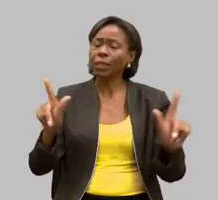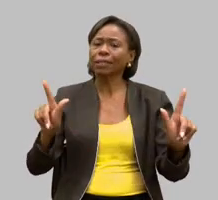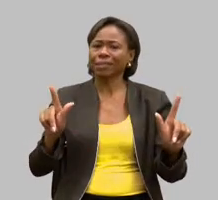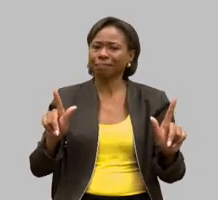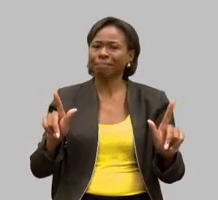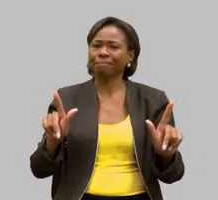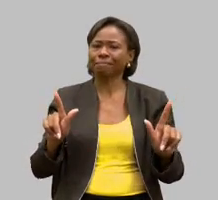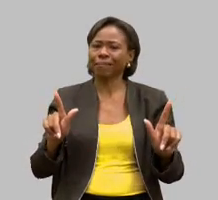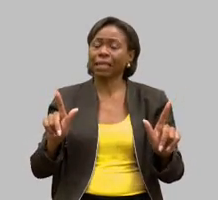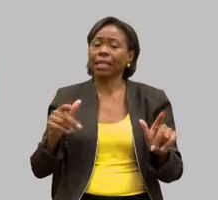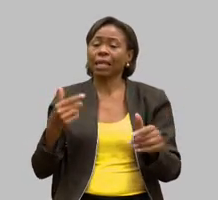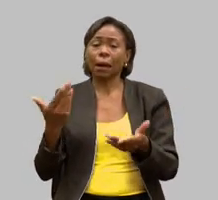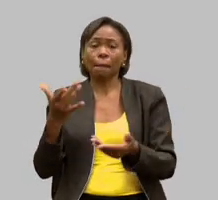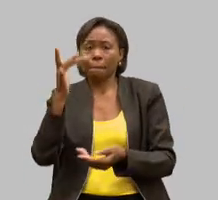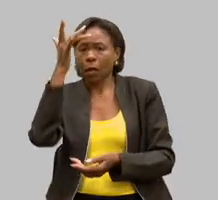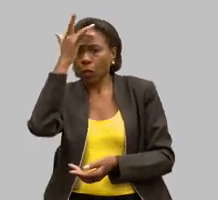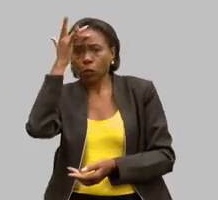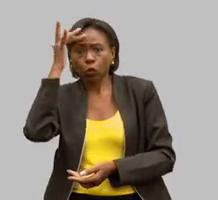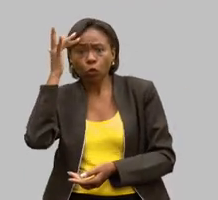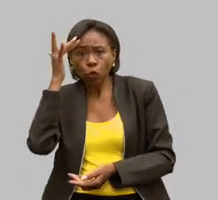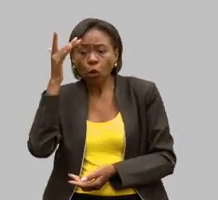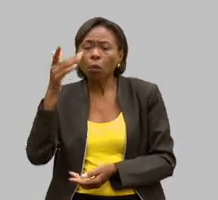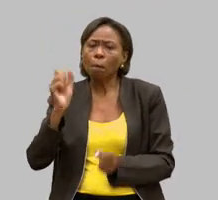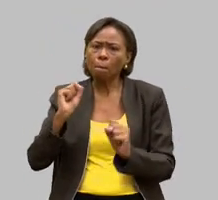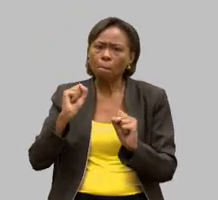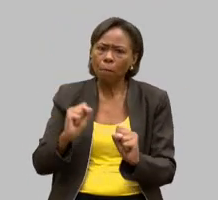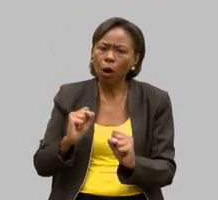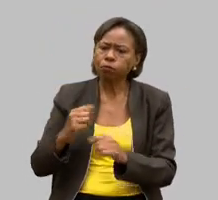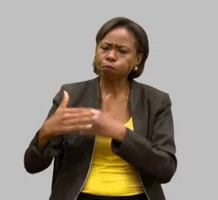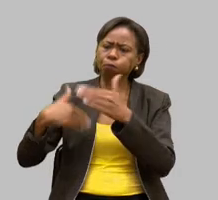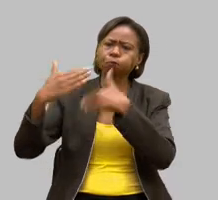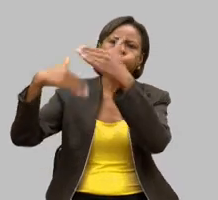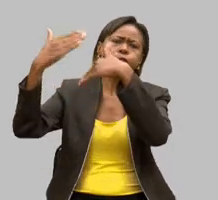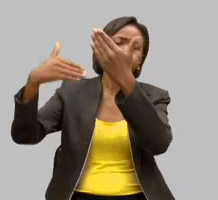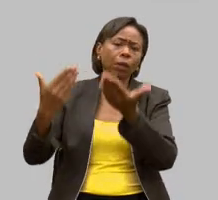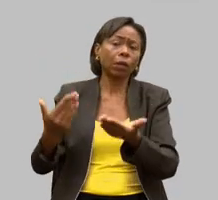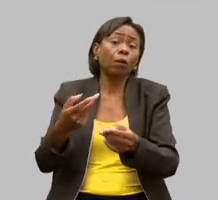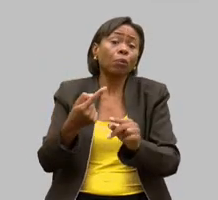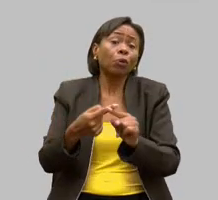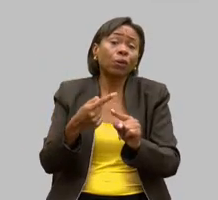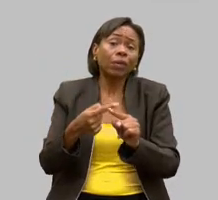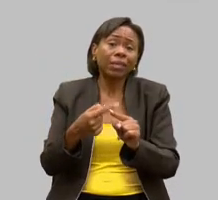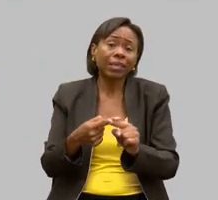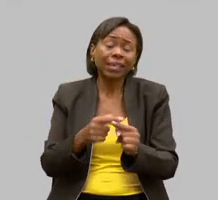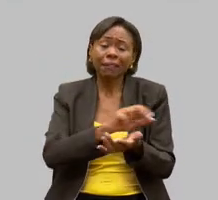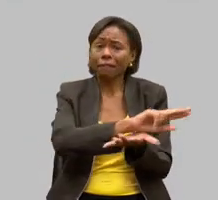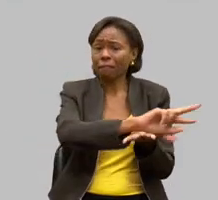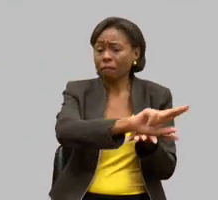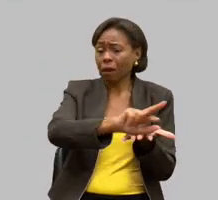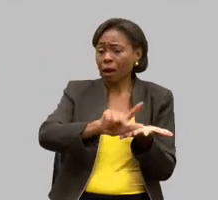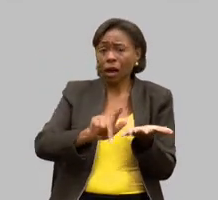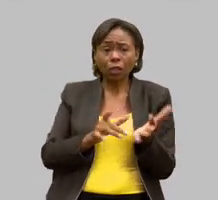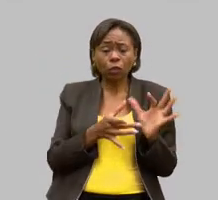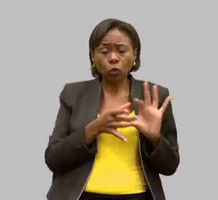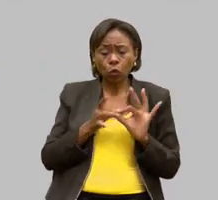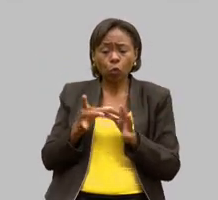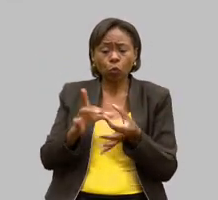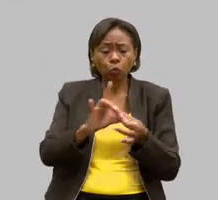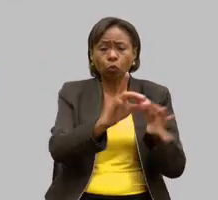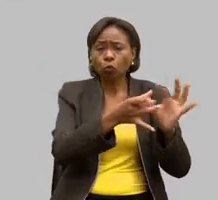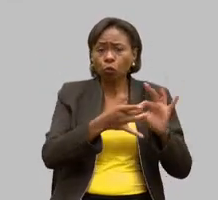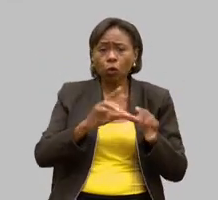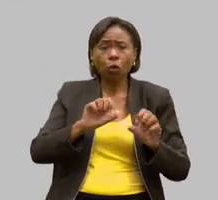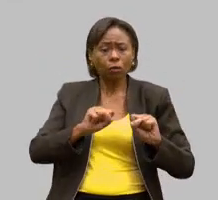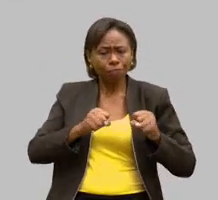chegue aonde chegou porque tem vários braços como a dona senhora Vilma bem colocou braços que